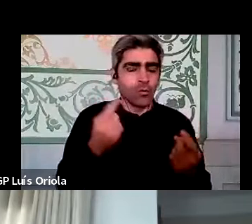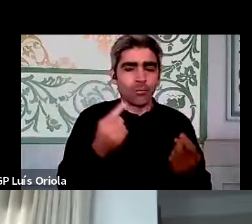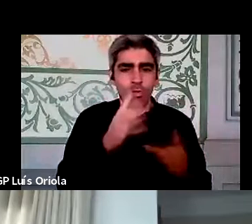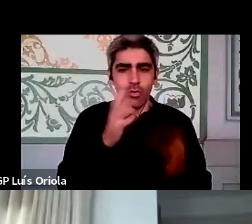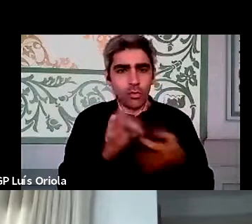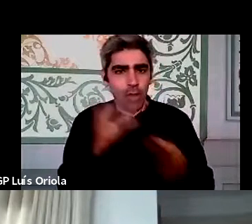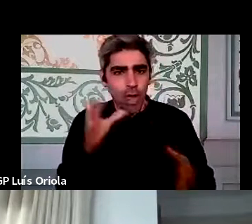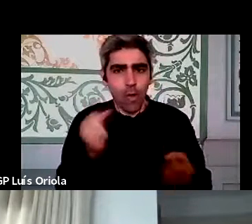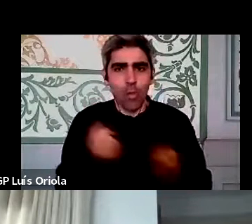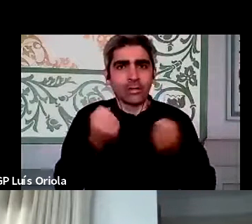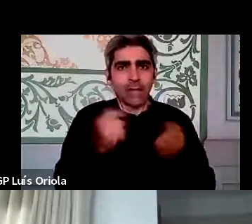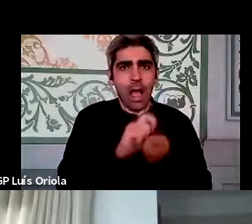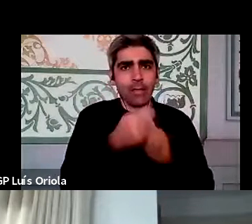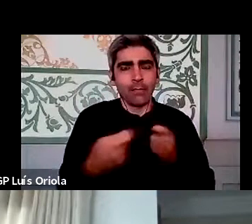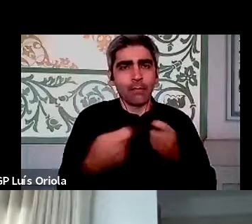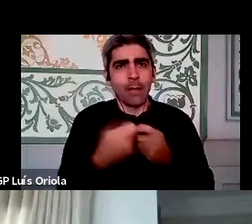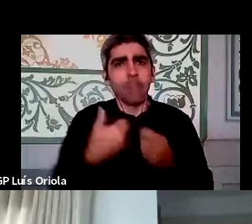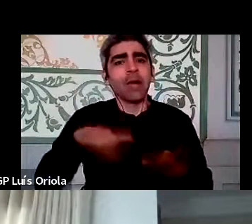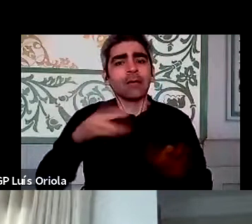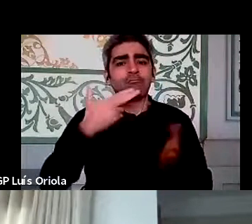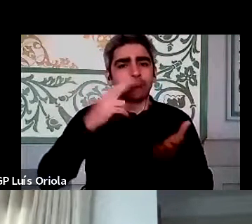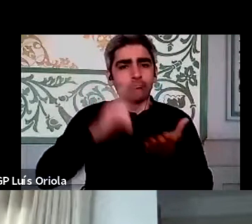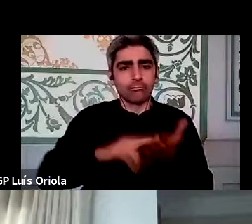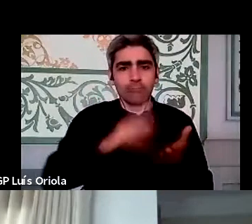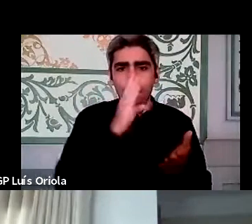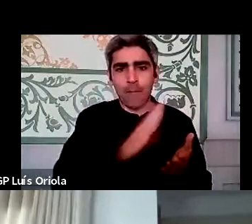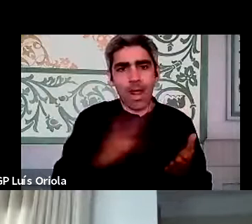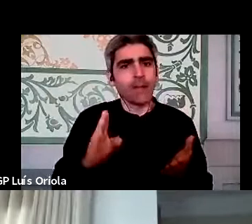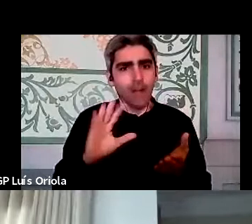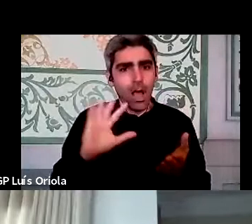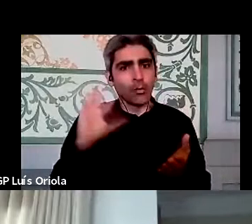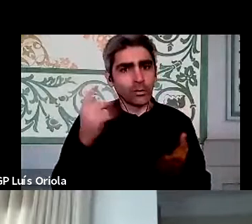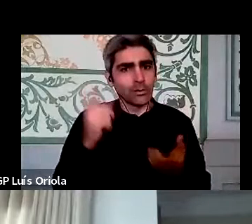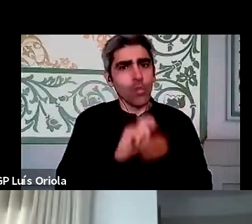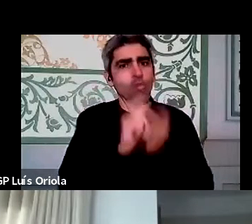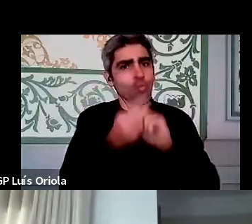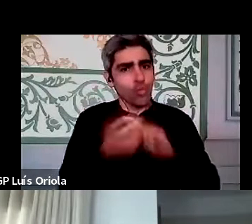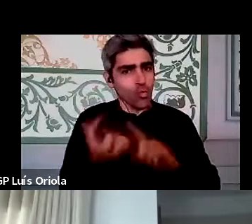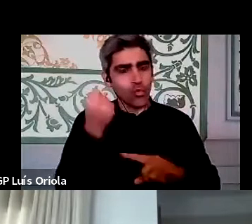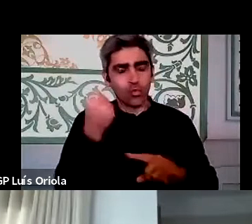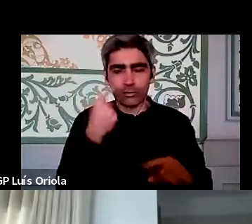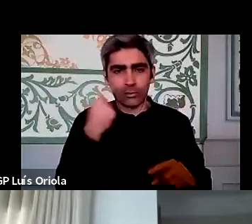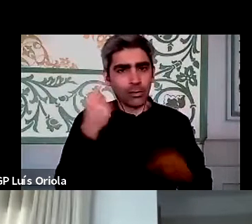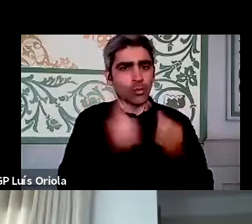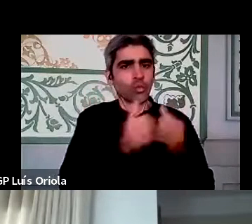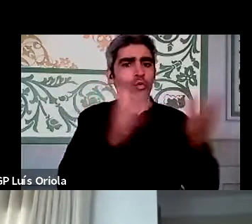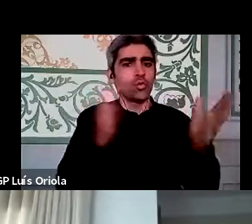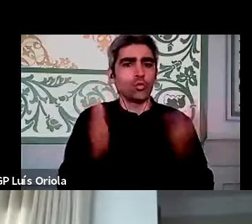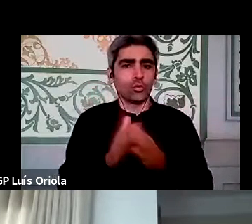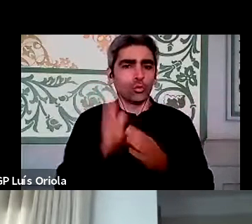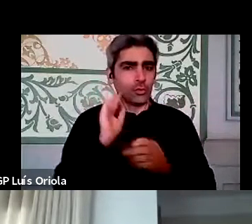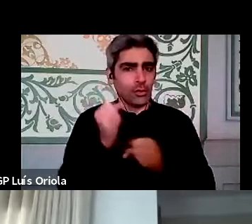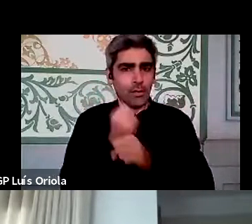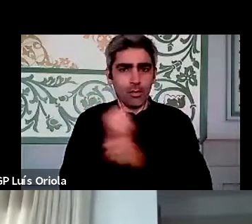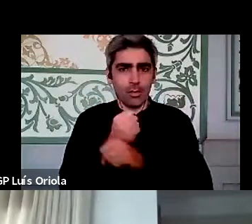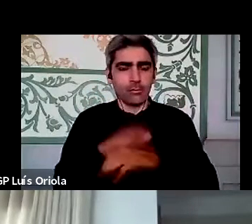não se adaptasse tão bem. Não foi isso que aconteceu, foi verdadeiramente extraordinário o que foi feito por parte de todos os trabalhadores da função pública